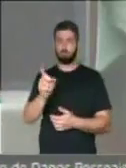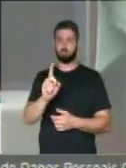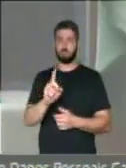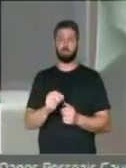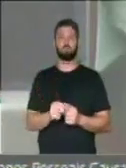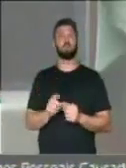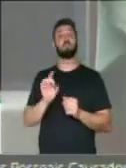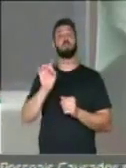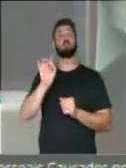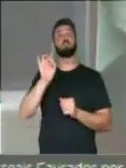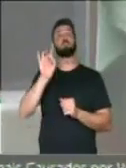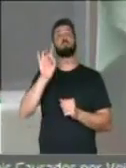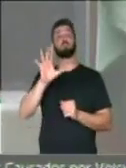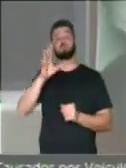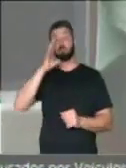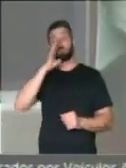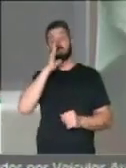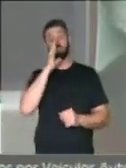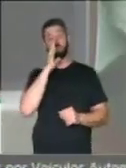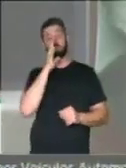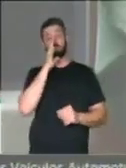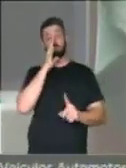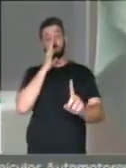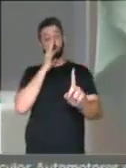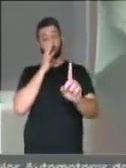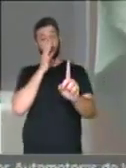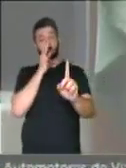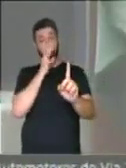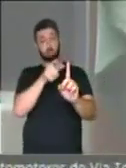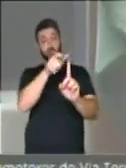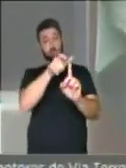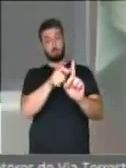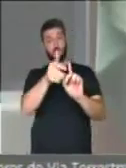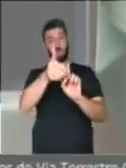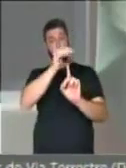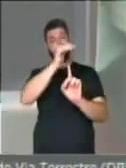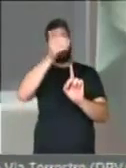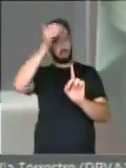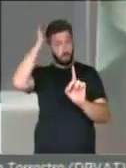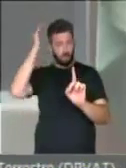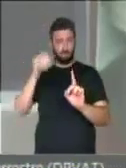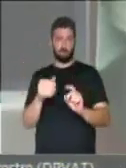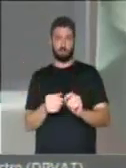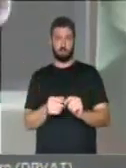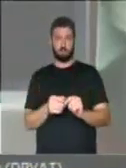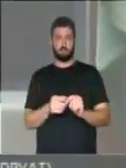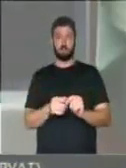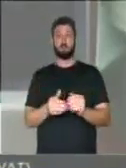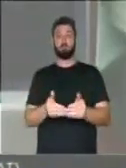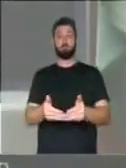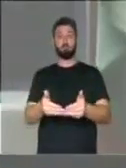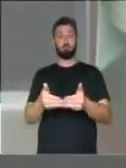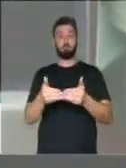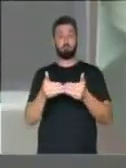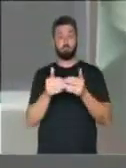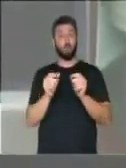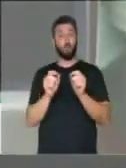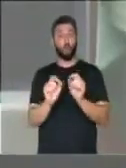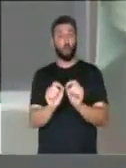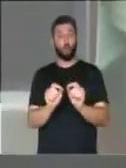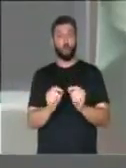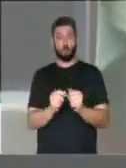Apenas denunciou e solicitou desta casa que pudesse